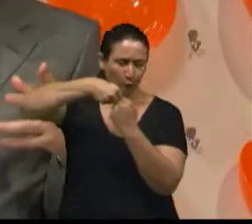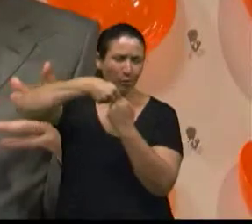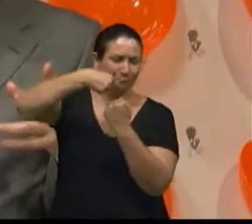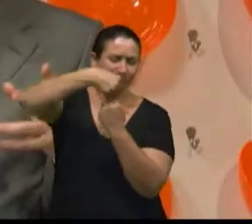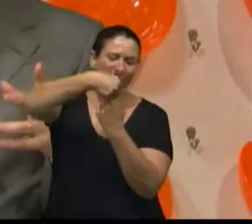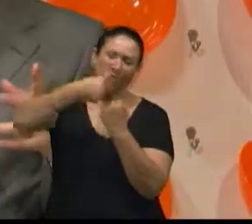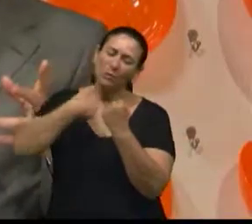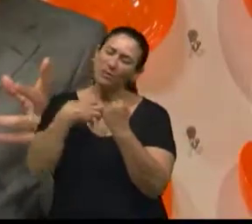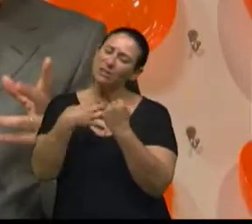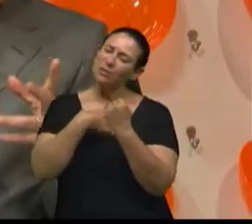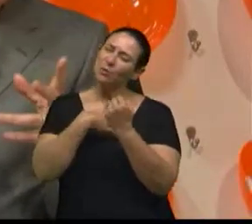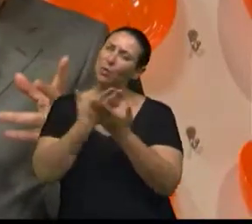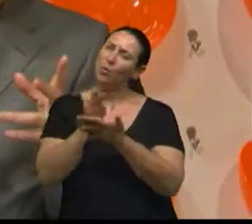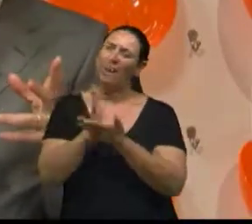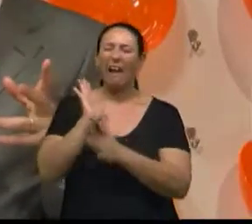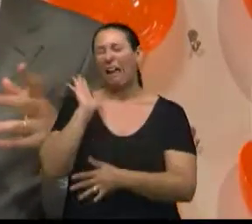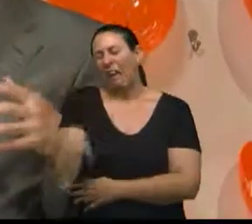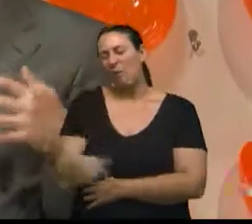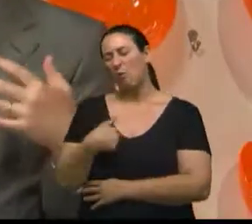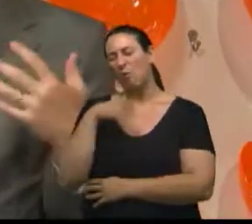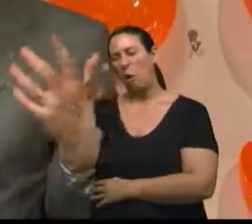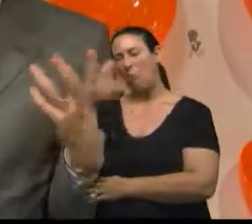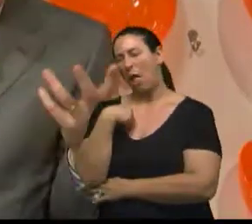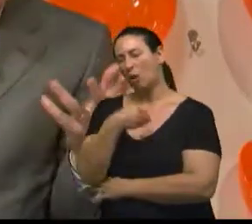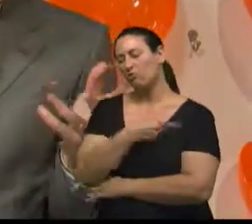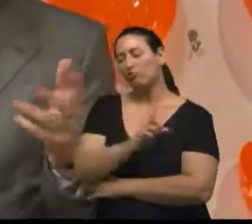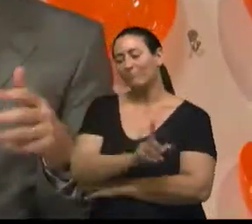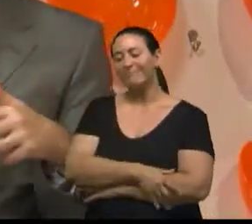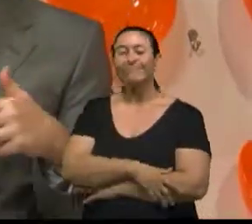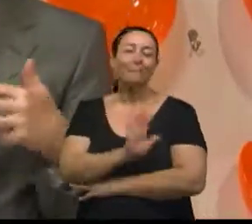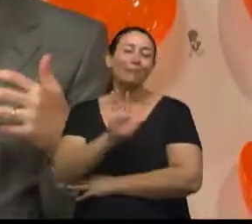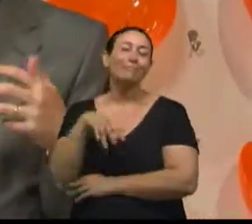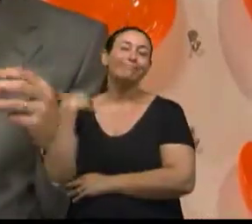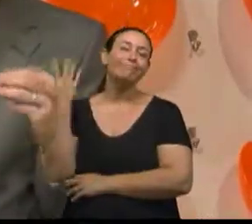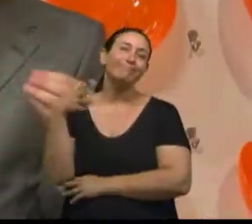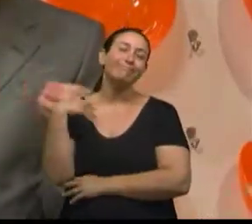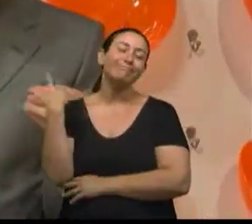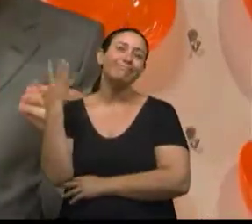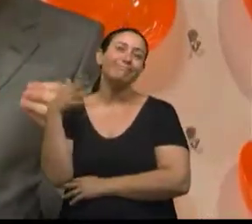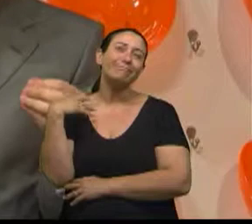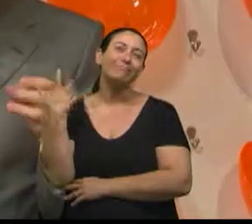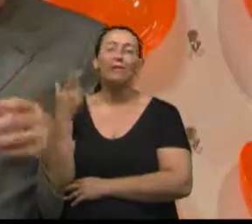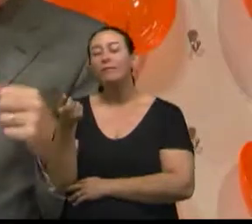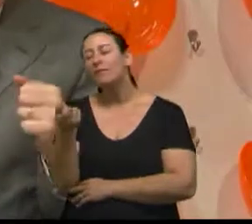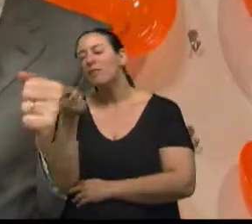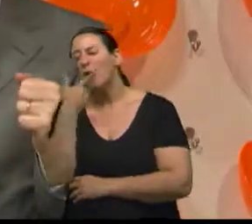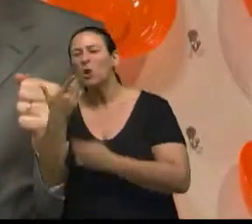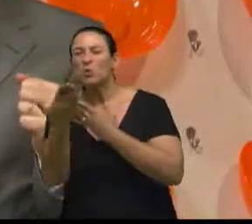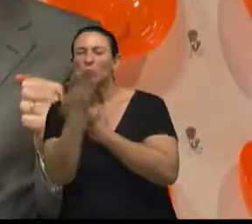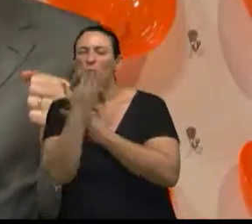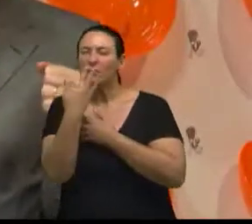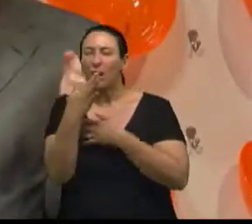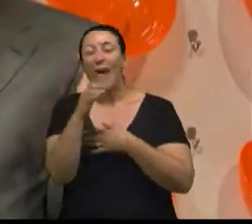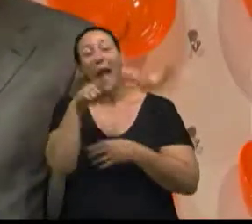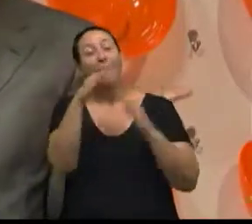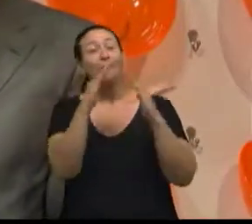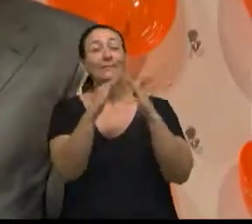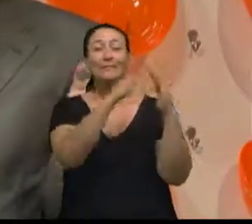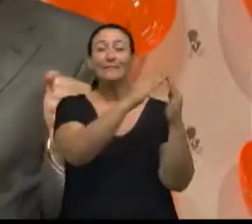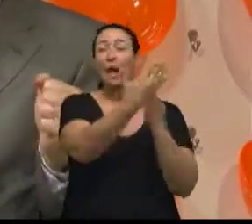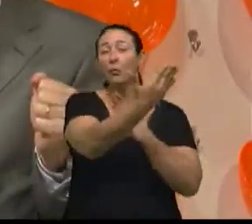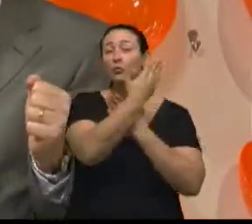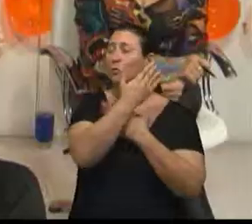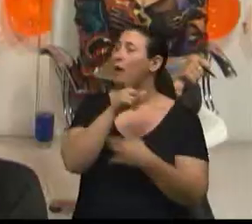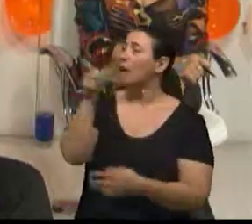desconforto. Ah, mas não vou no médico por causa disso. E vai passando, e vai passando. Aí toma um remédio, o que a vizinha dá, o que a